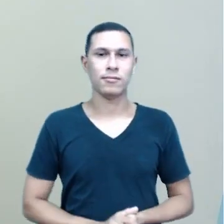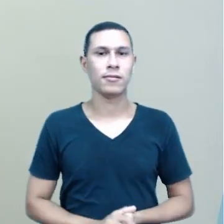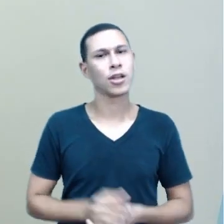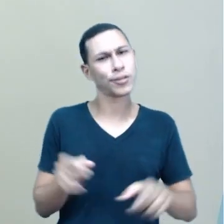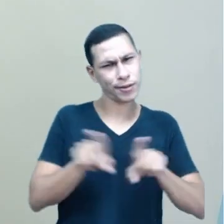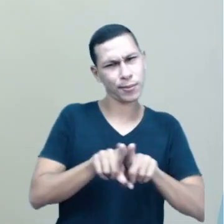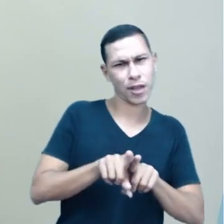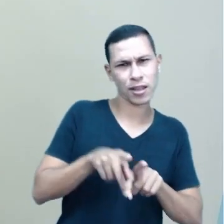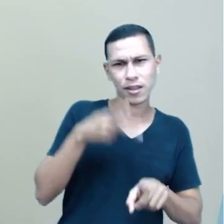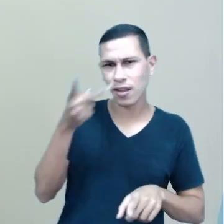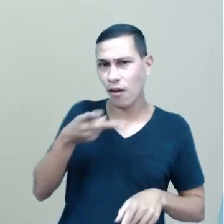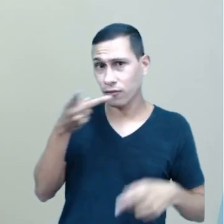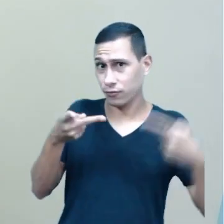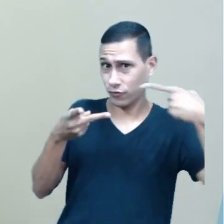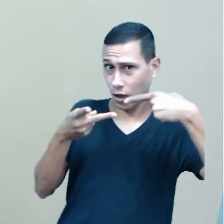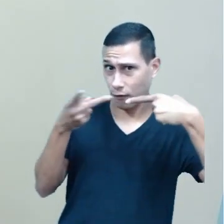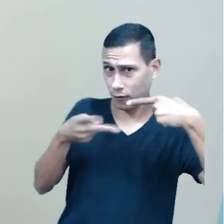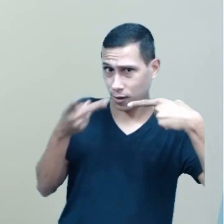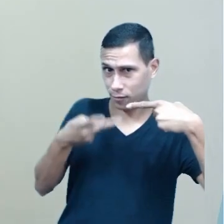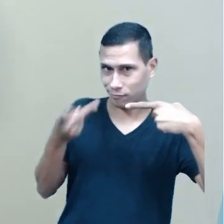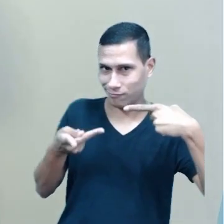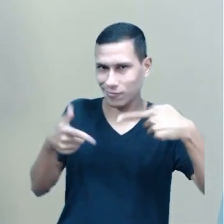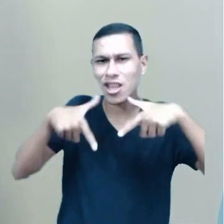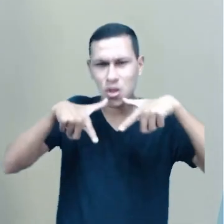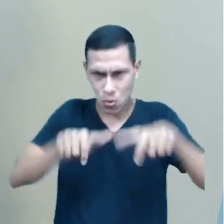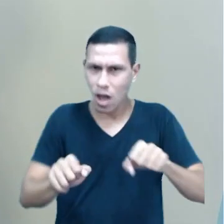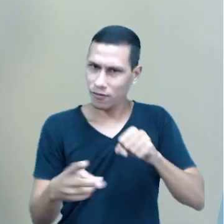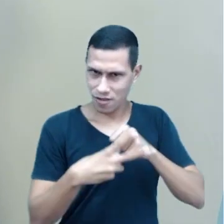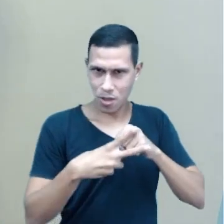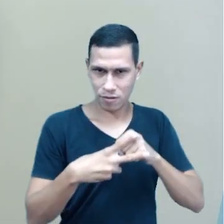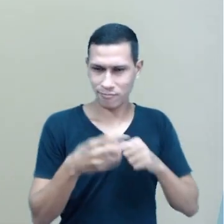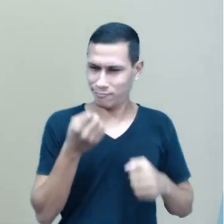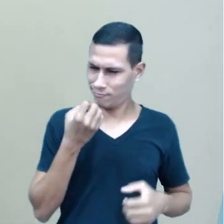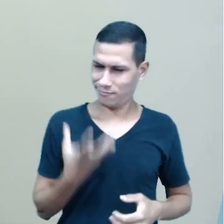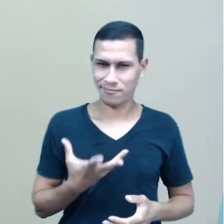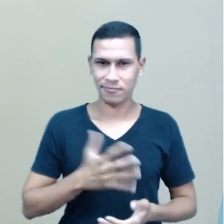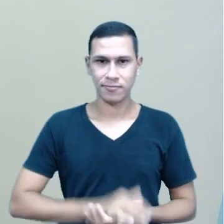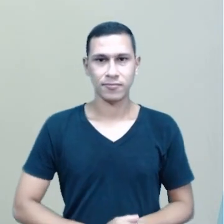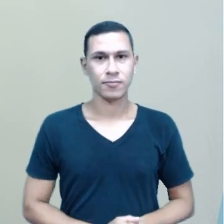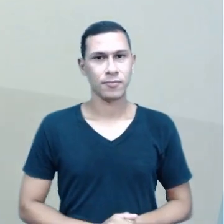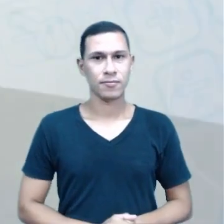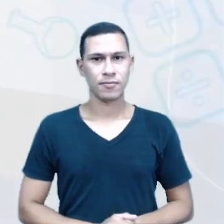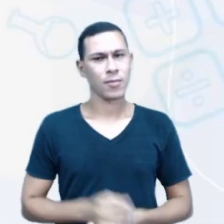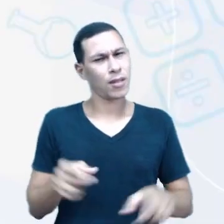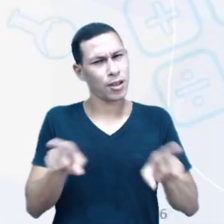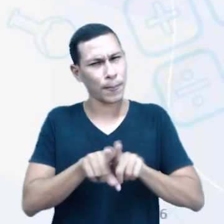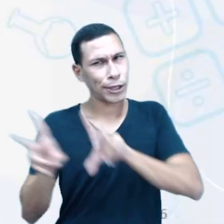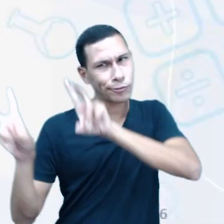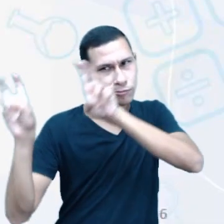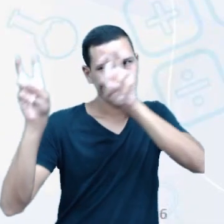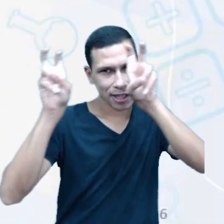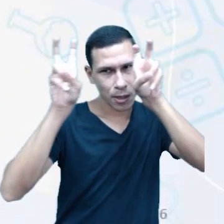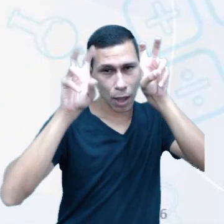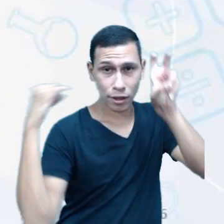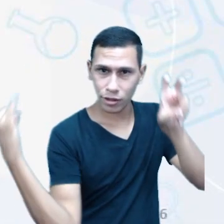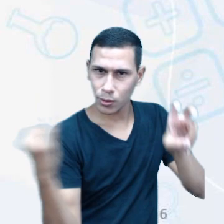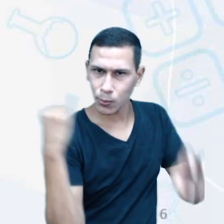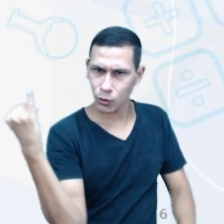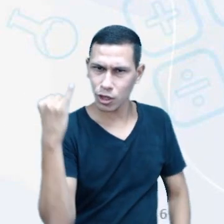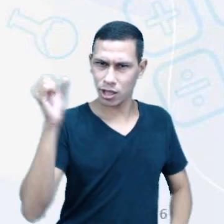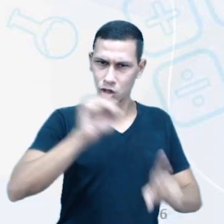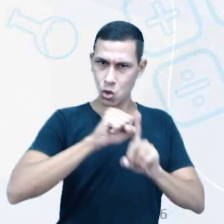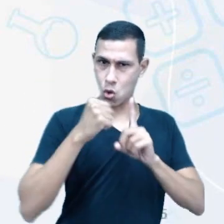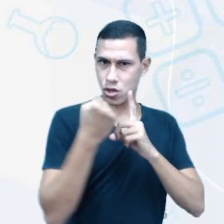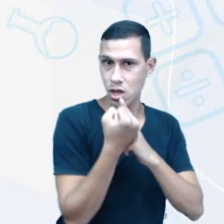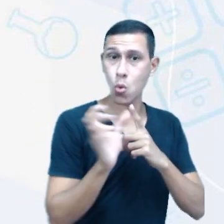fala, que é a linguagem verbal. Muito bem. Também nós temos a tema de importância social